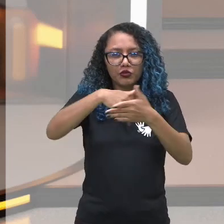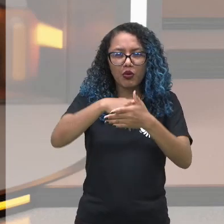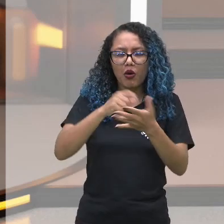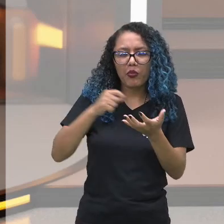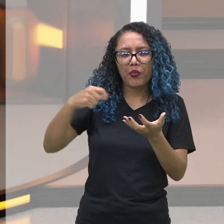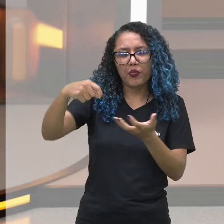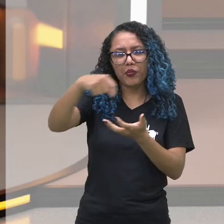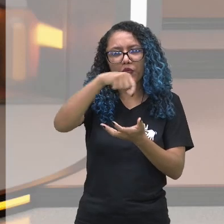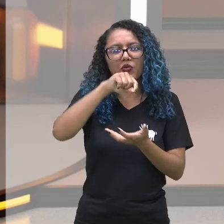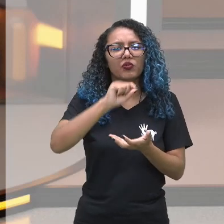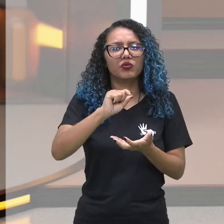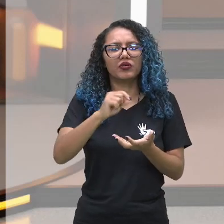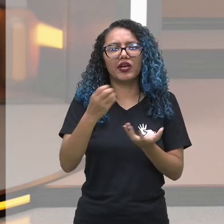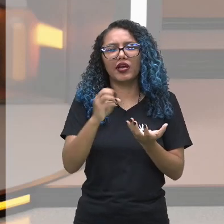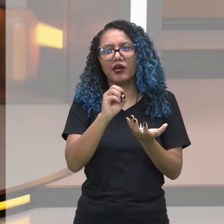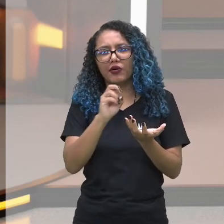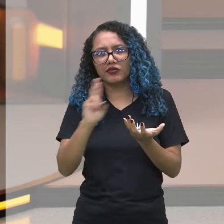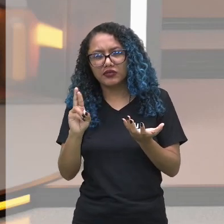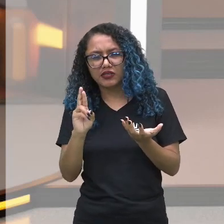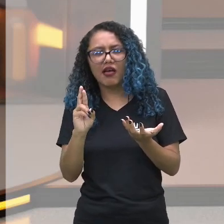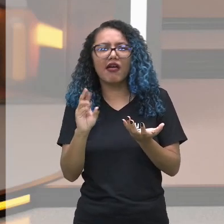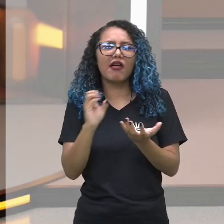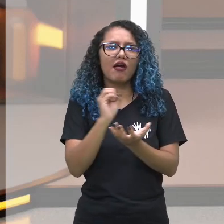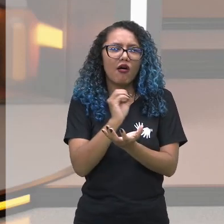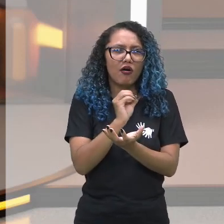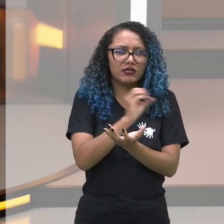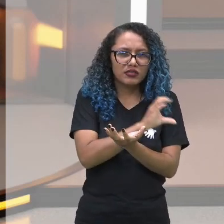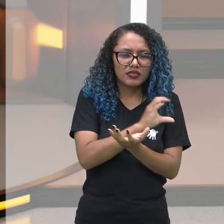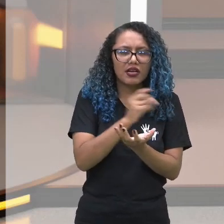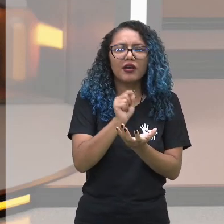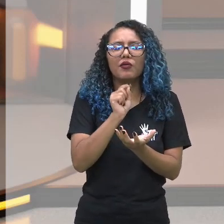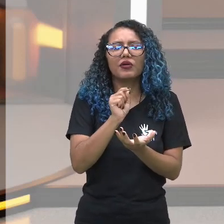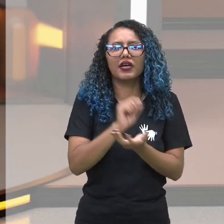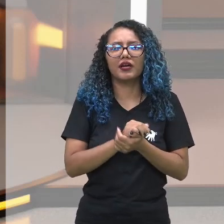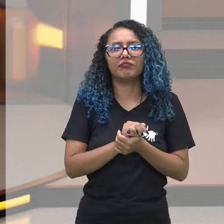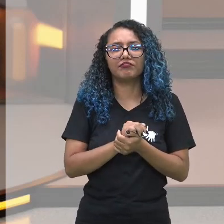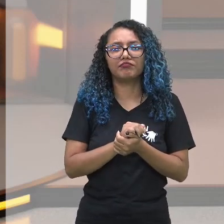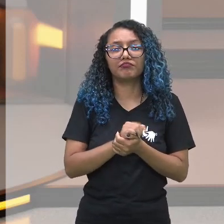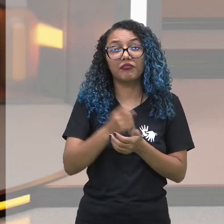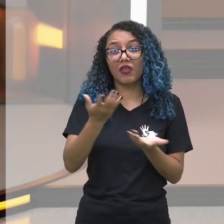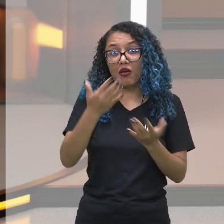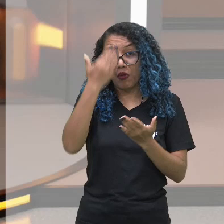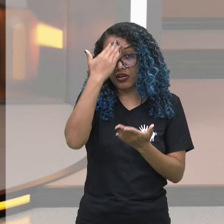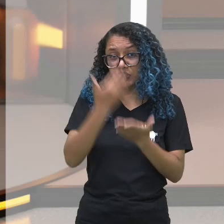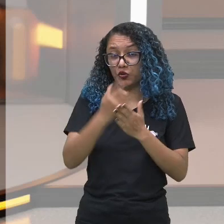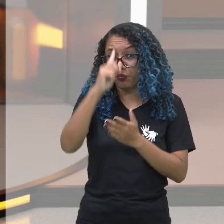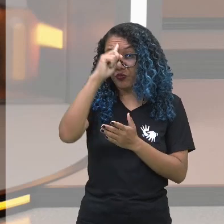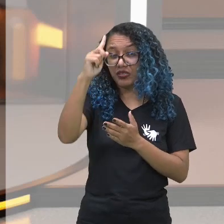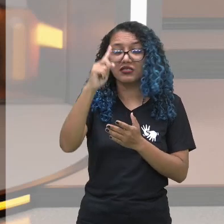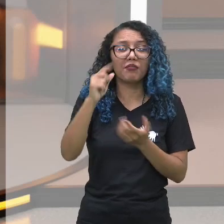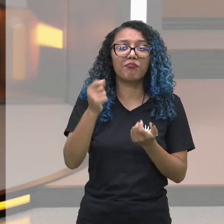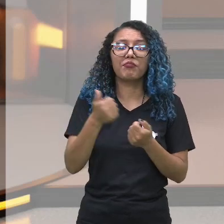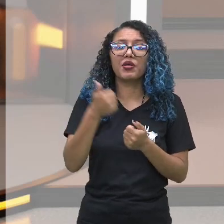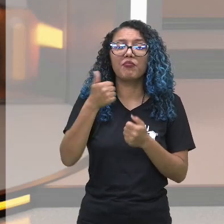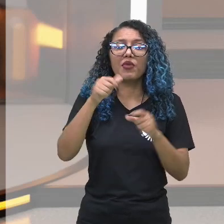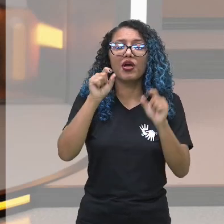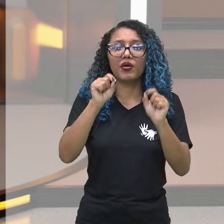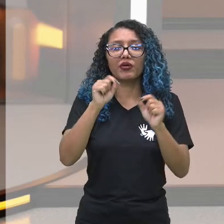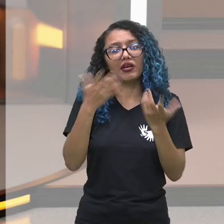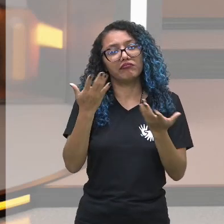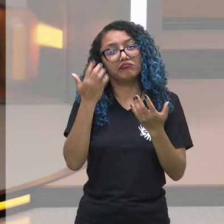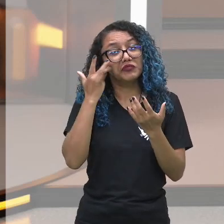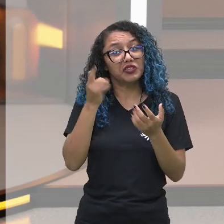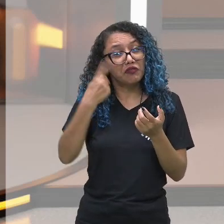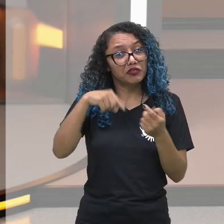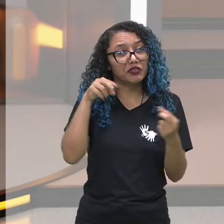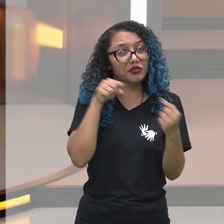por todo mundo. Ocidente, Oriente, a primeira ideia que vem, assim eu acredito, né? E não sei se vocês vão